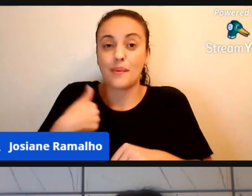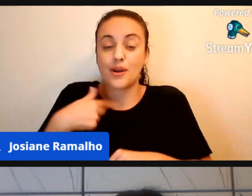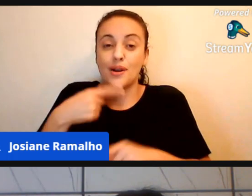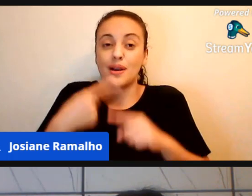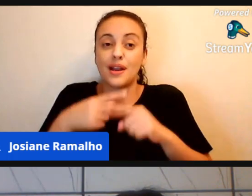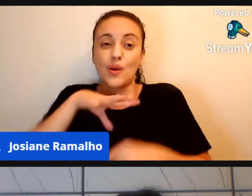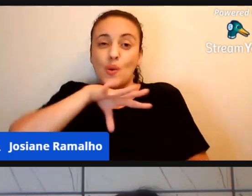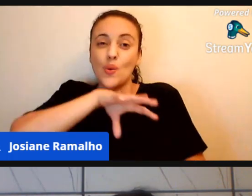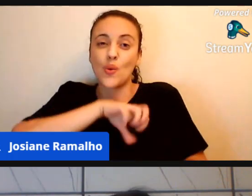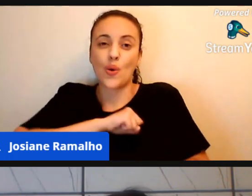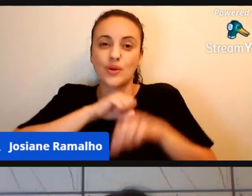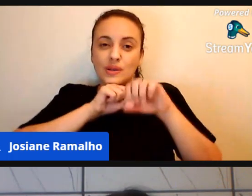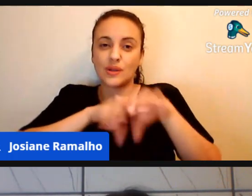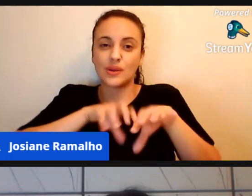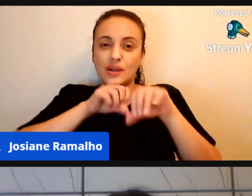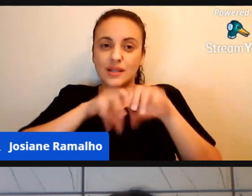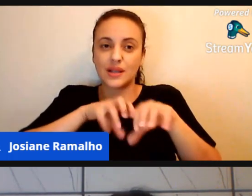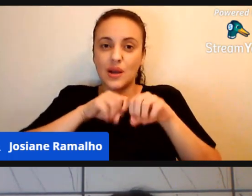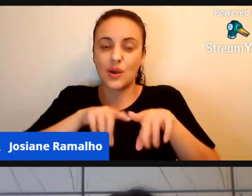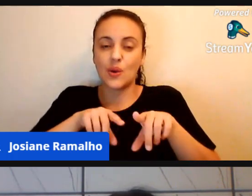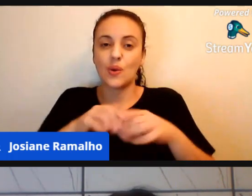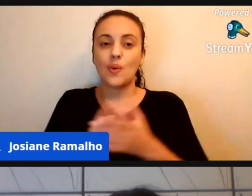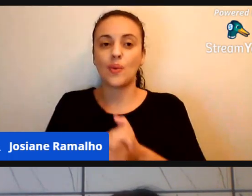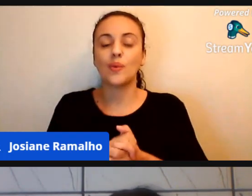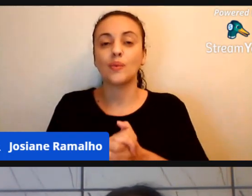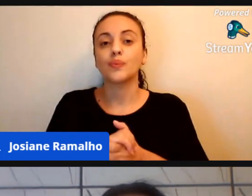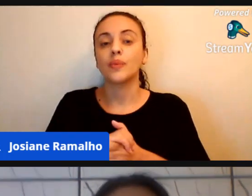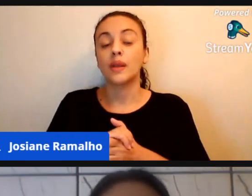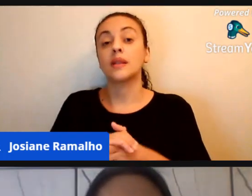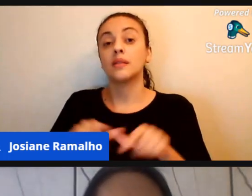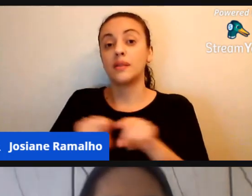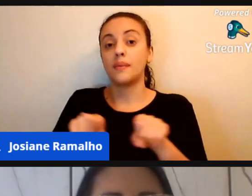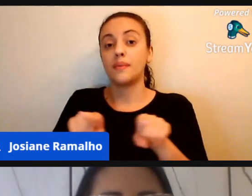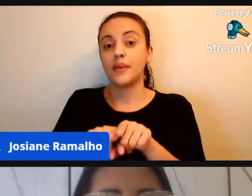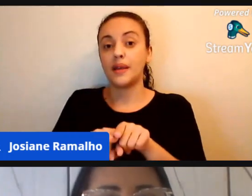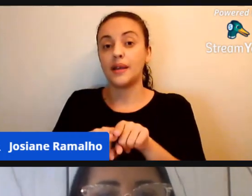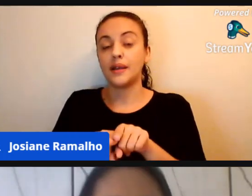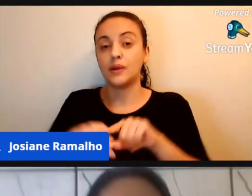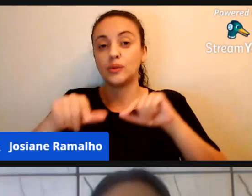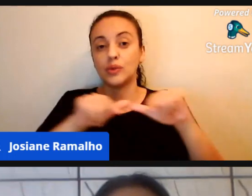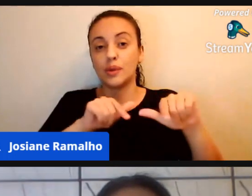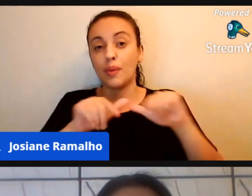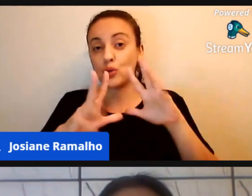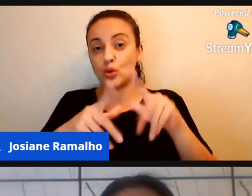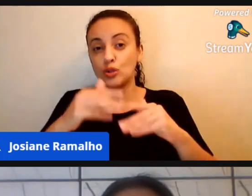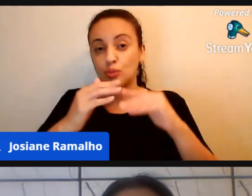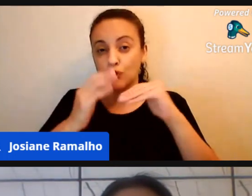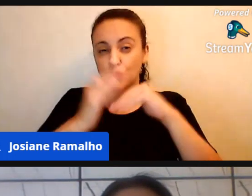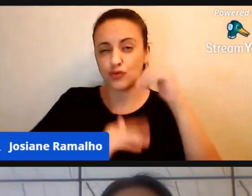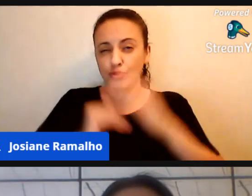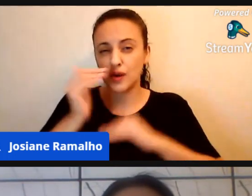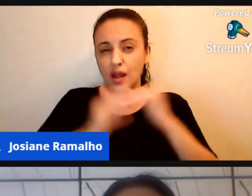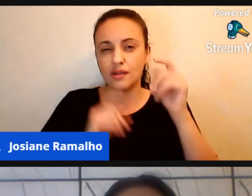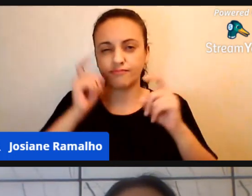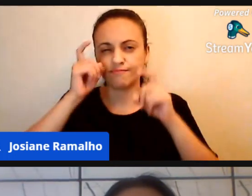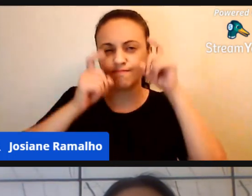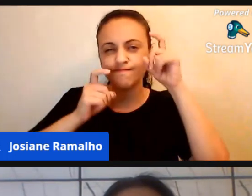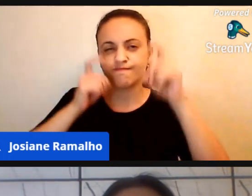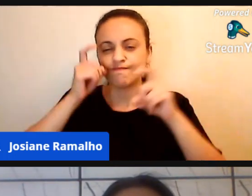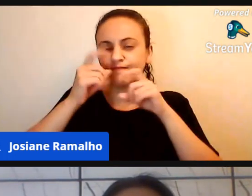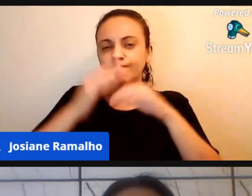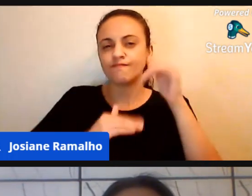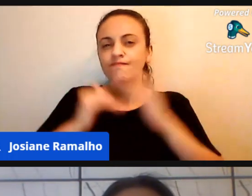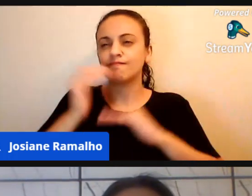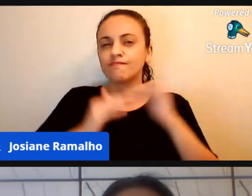da educação, eu gosto muito dessa entrega que os nossos profissionais, eles têm, da preocupação que eles têm com os alunos,